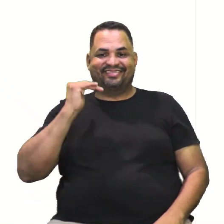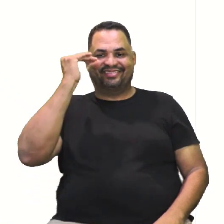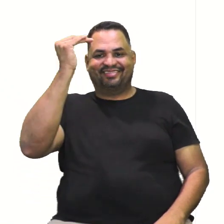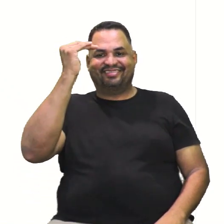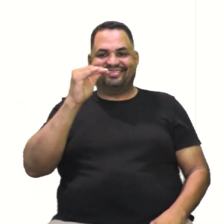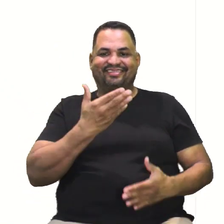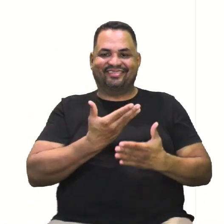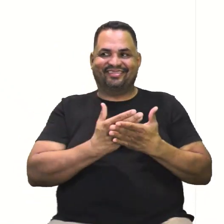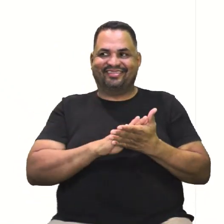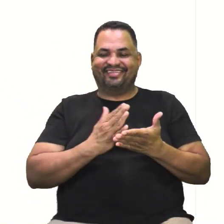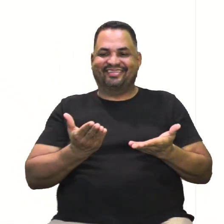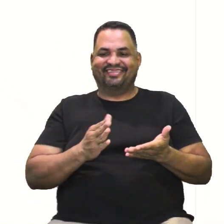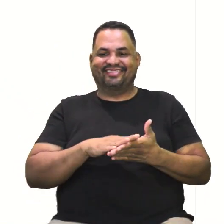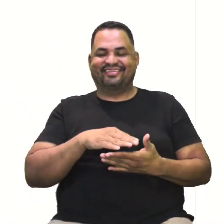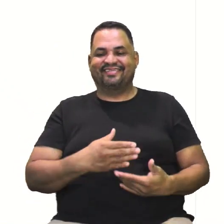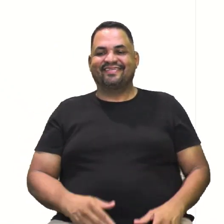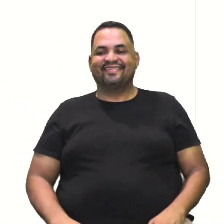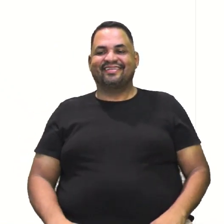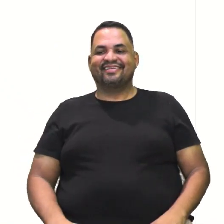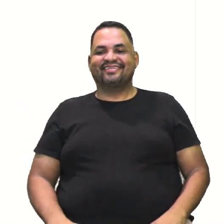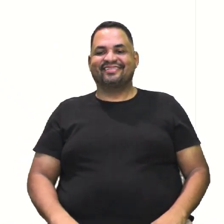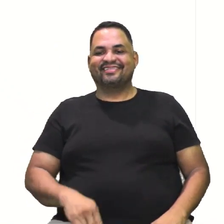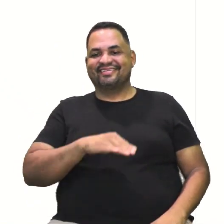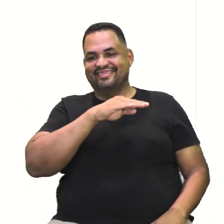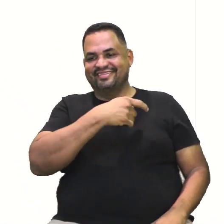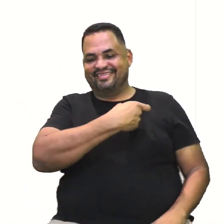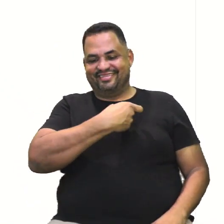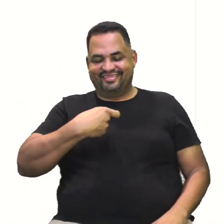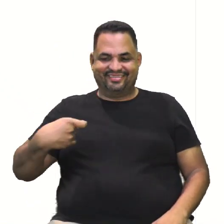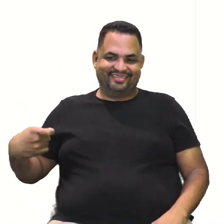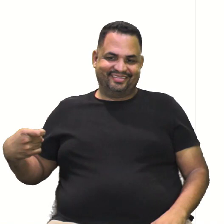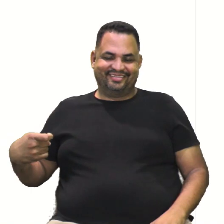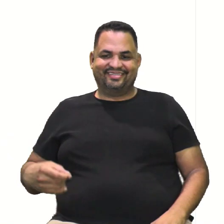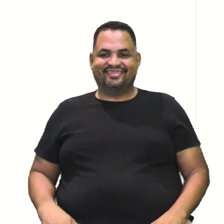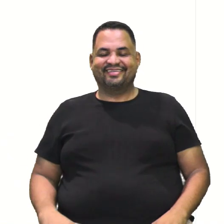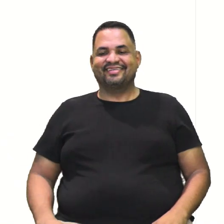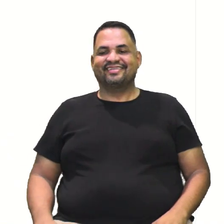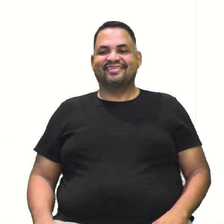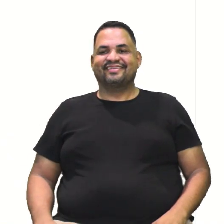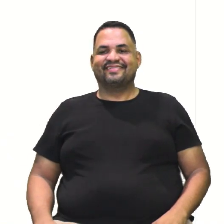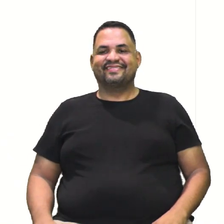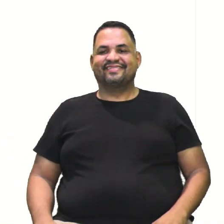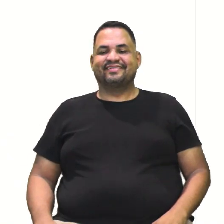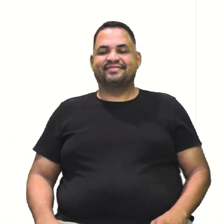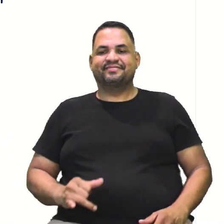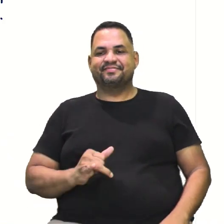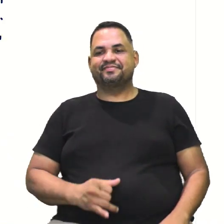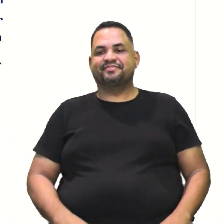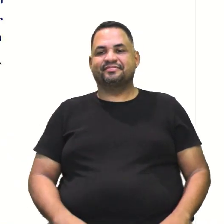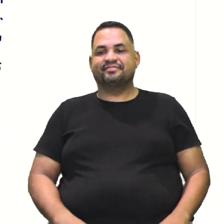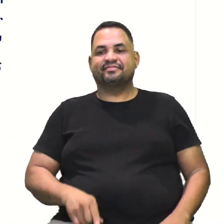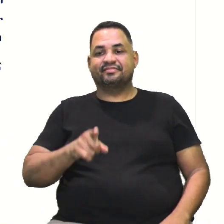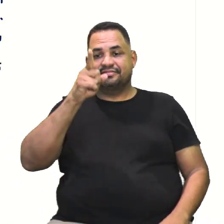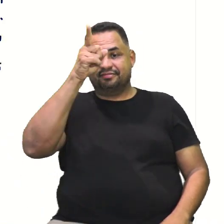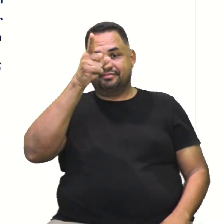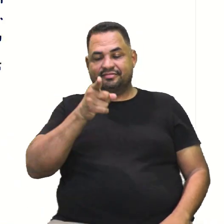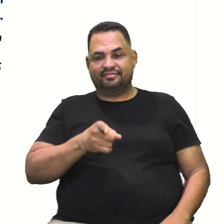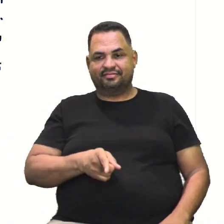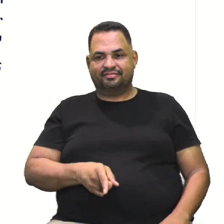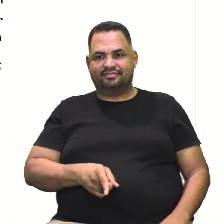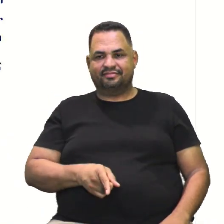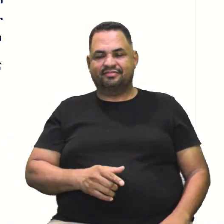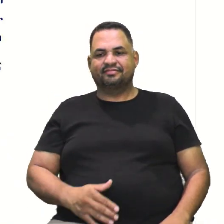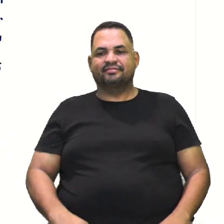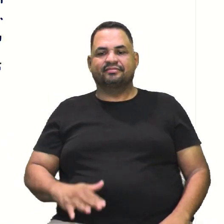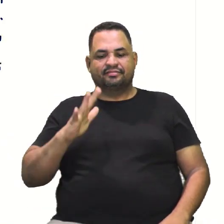Acima do nosso intérprete, a gente vai marcar o eixo x, que é o nosso eixo real, tá? O nosso eixo imaginário, que é o